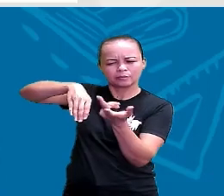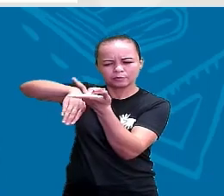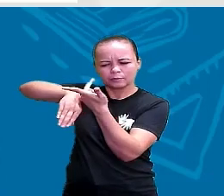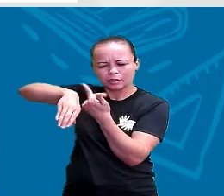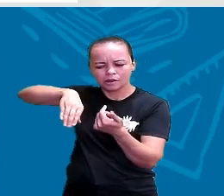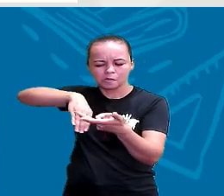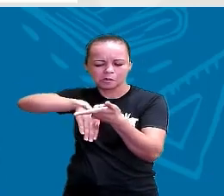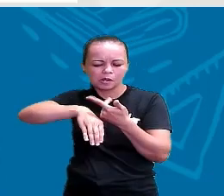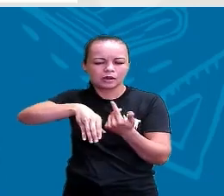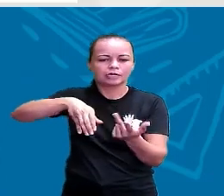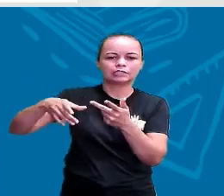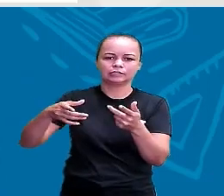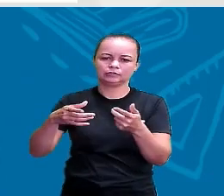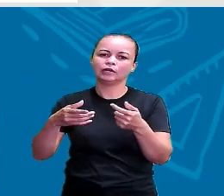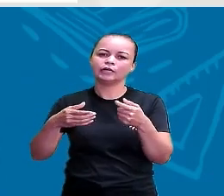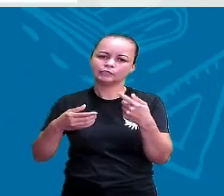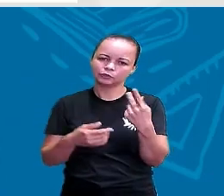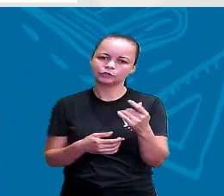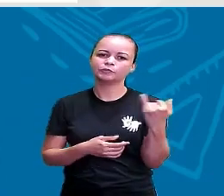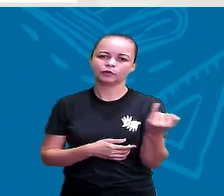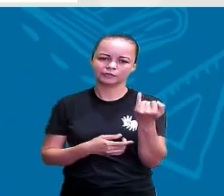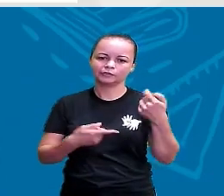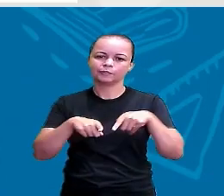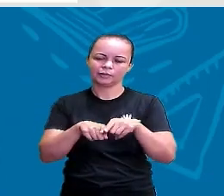a sua religião, certo?